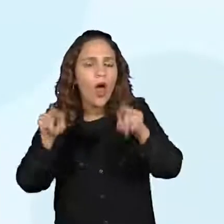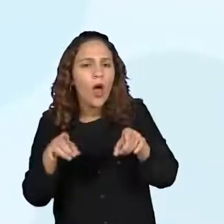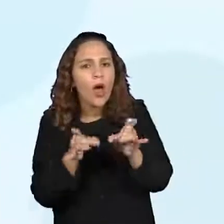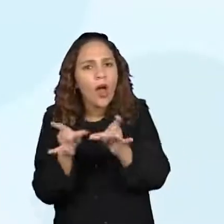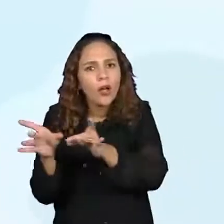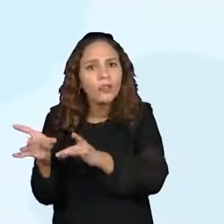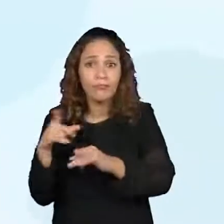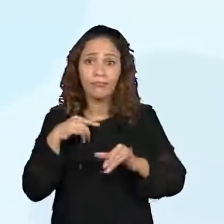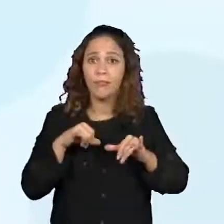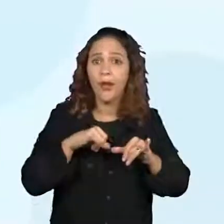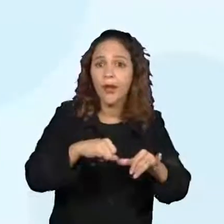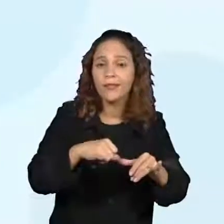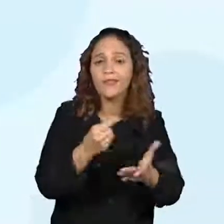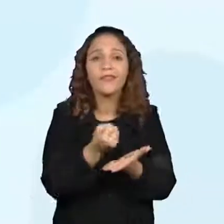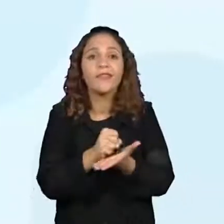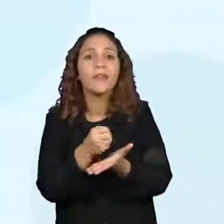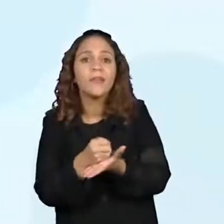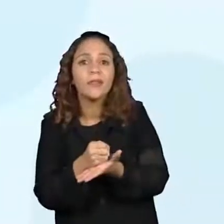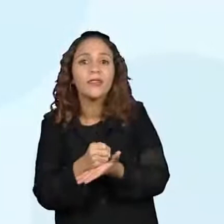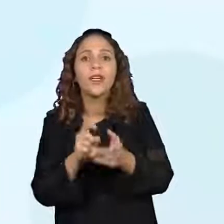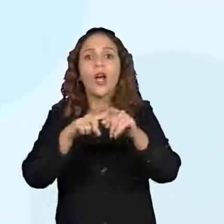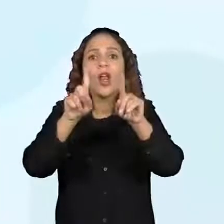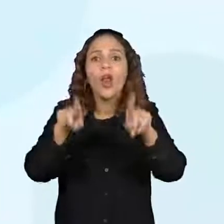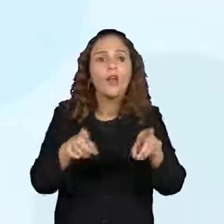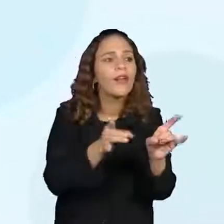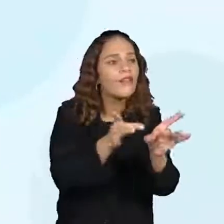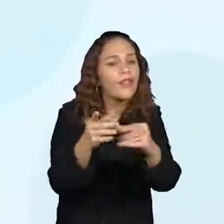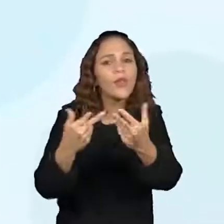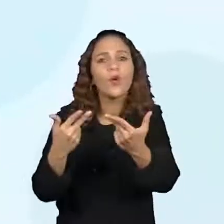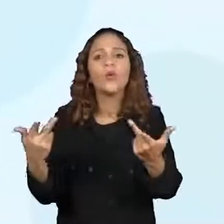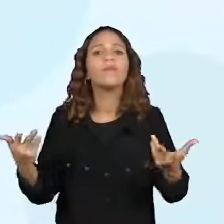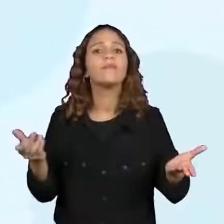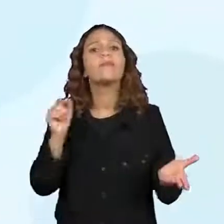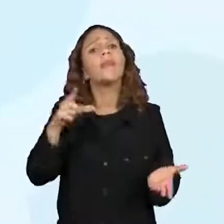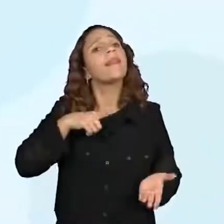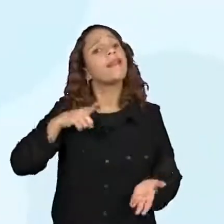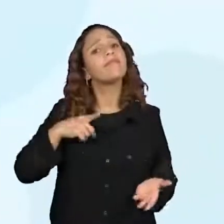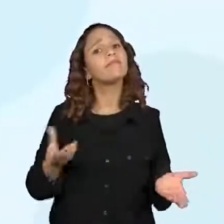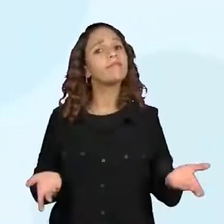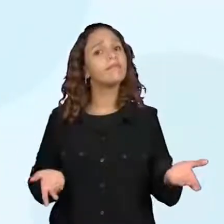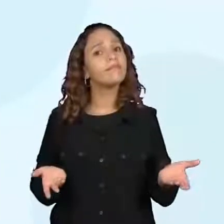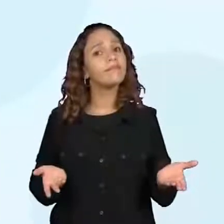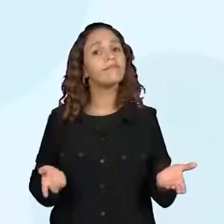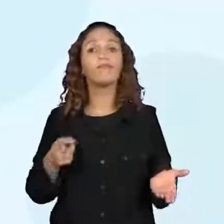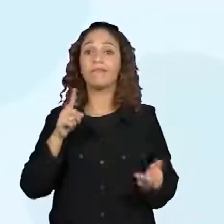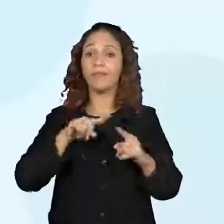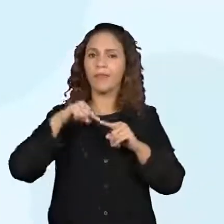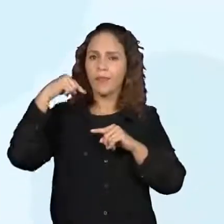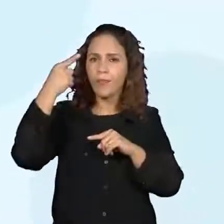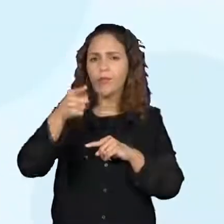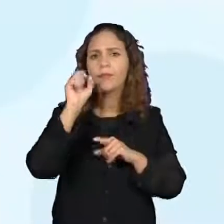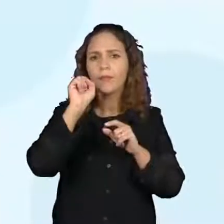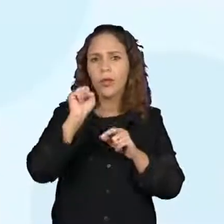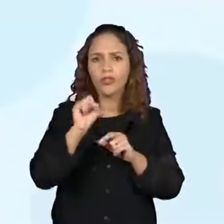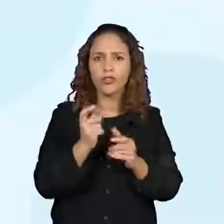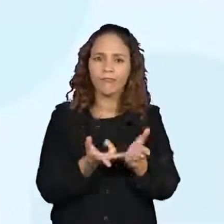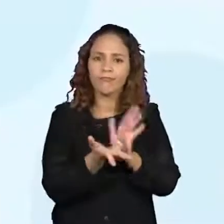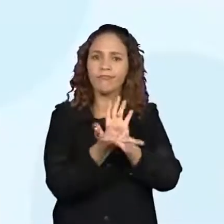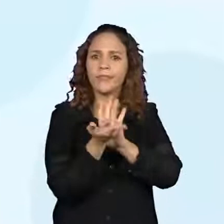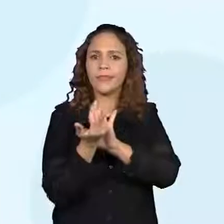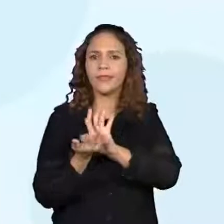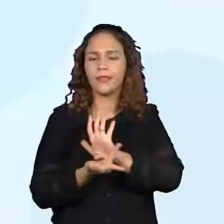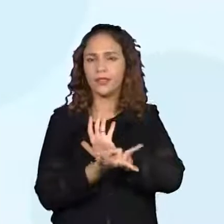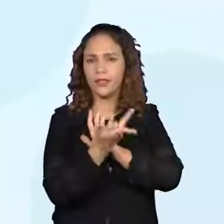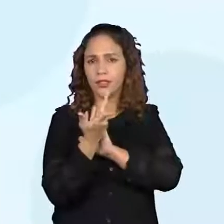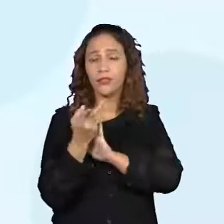supermercado, farmácia, se tem lojas, o que tem nesse trajeto para que depois vocês possam fazer um esboço.